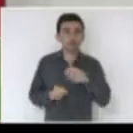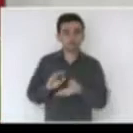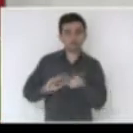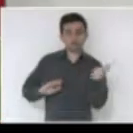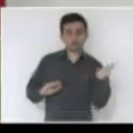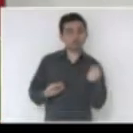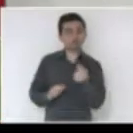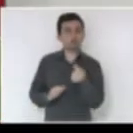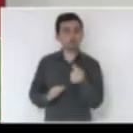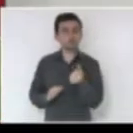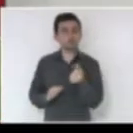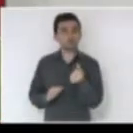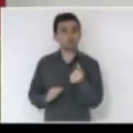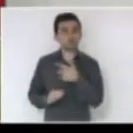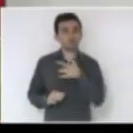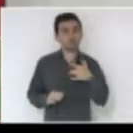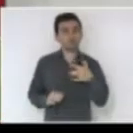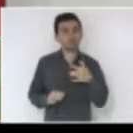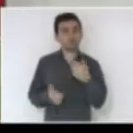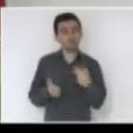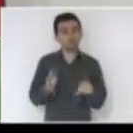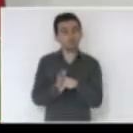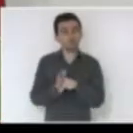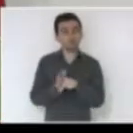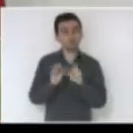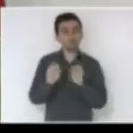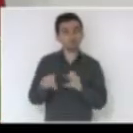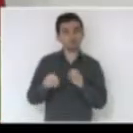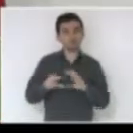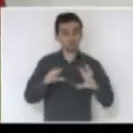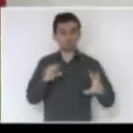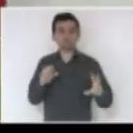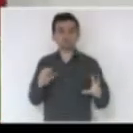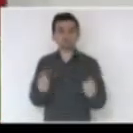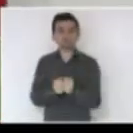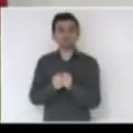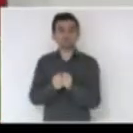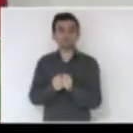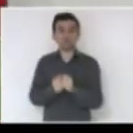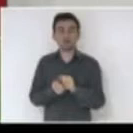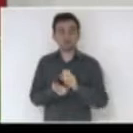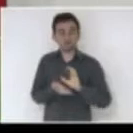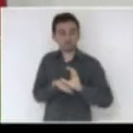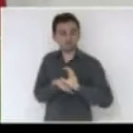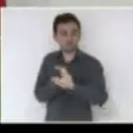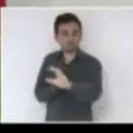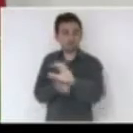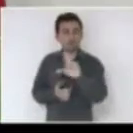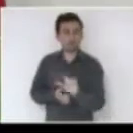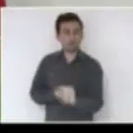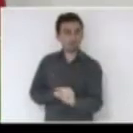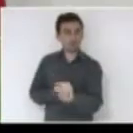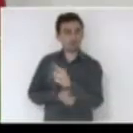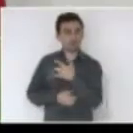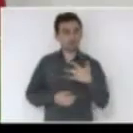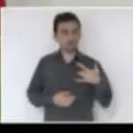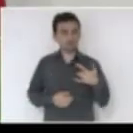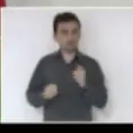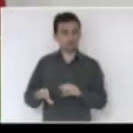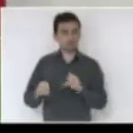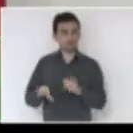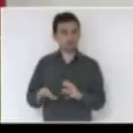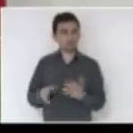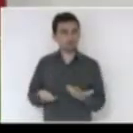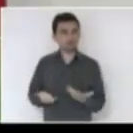educação, do percentual, porque não coloca no bolo. Claro, aplica menos em saúde e educação do que a Constituição prevê.